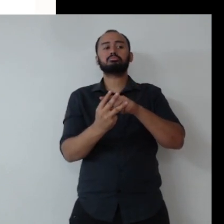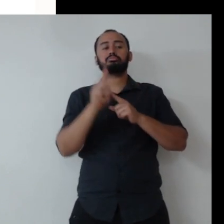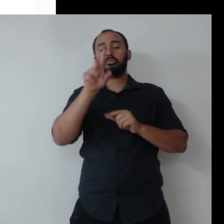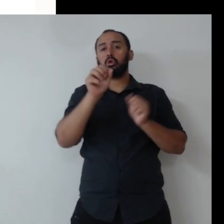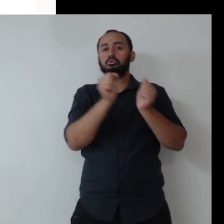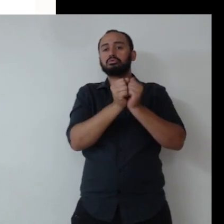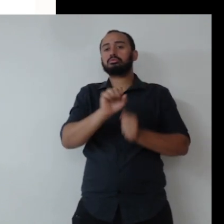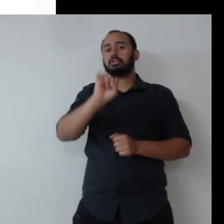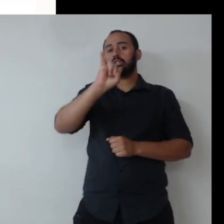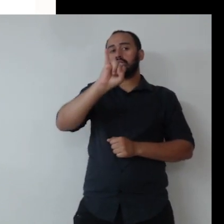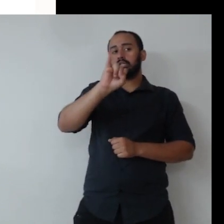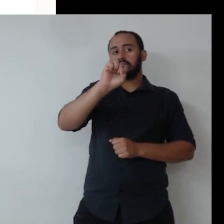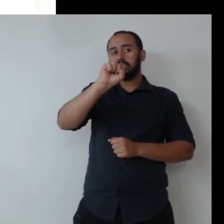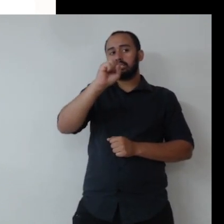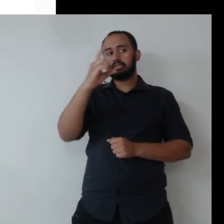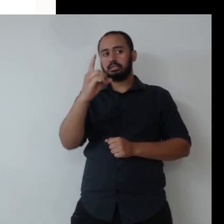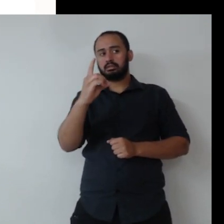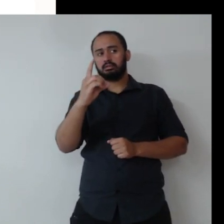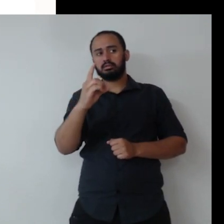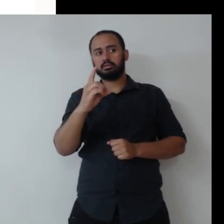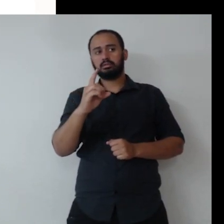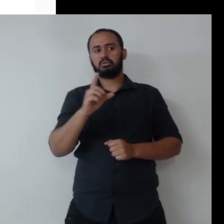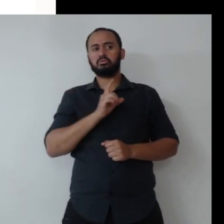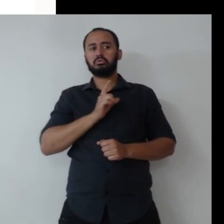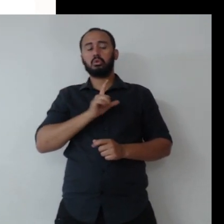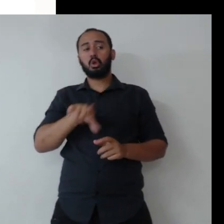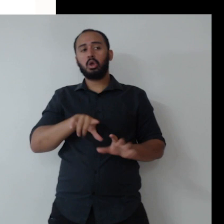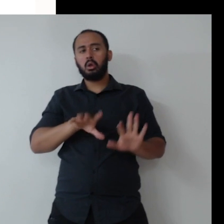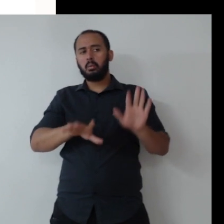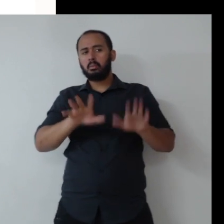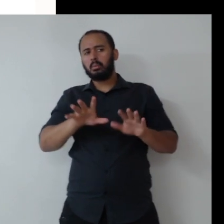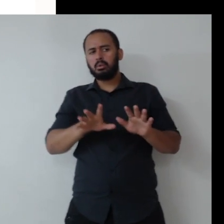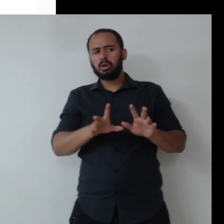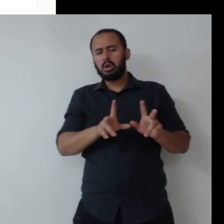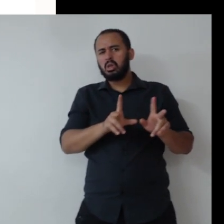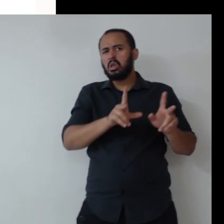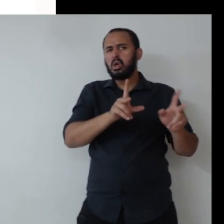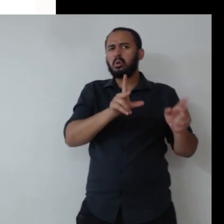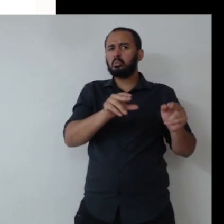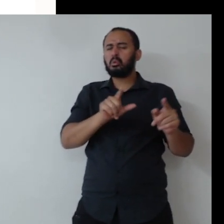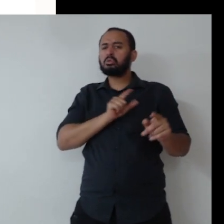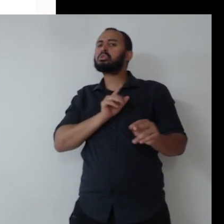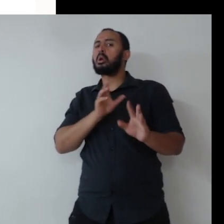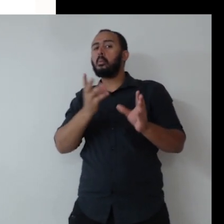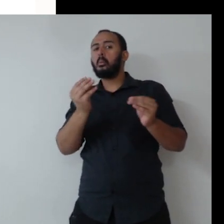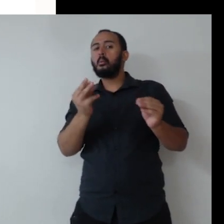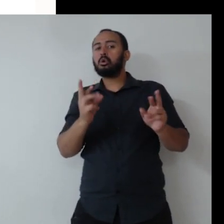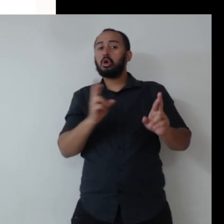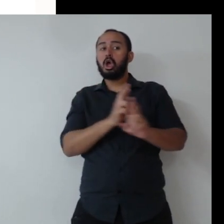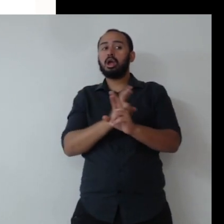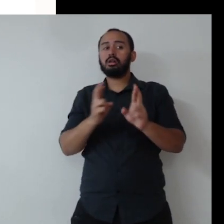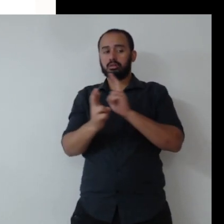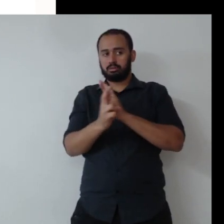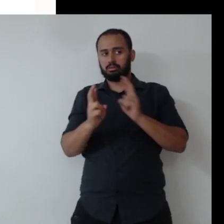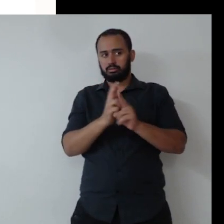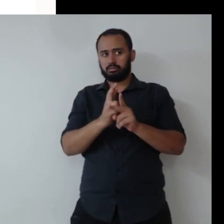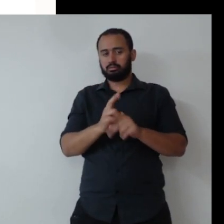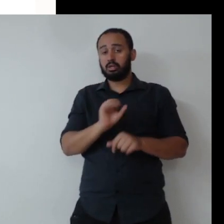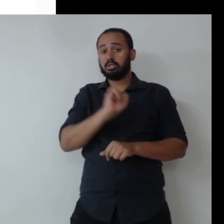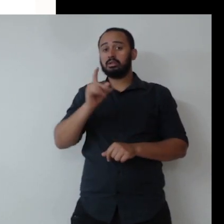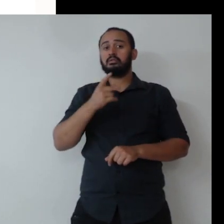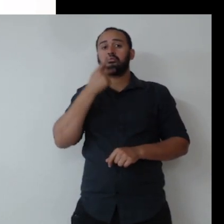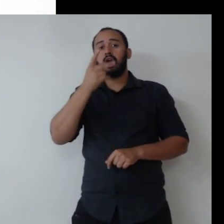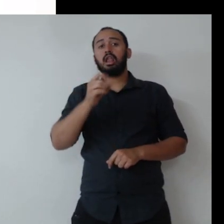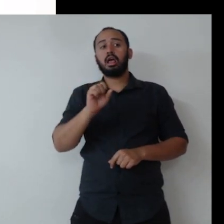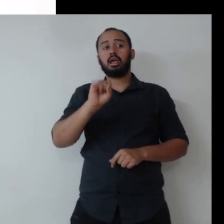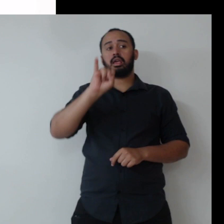do ESG, então, eles estão muito ali como uma teia interrelacionados, então, falar de ODS, falar de OECD, você está falando